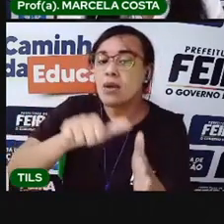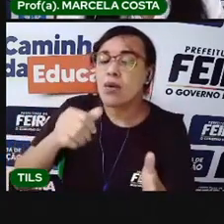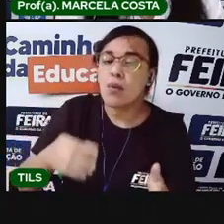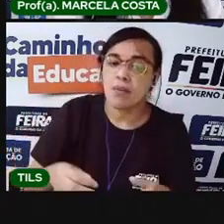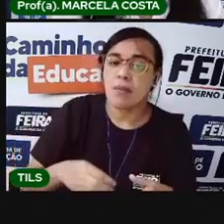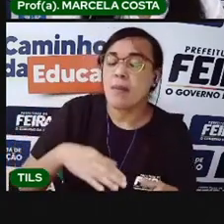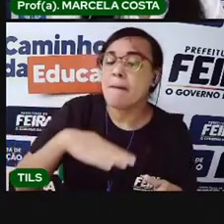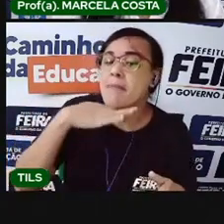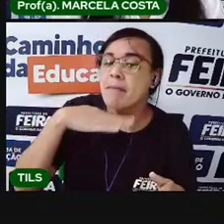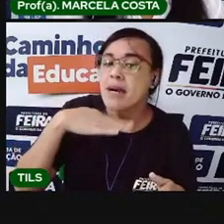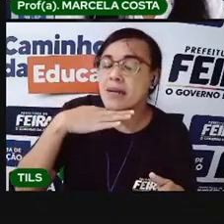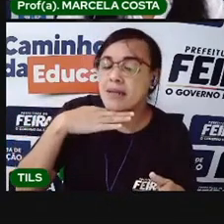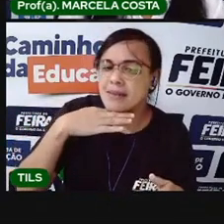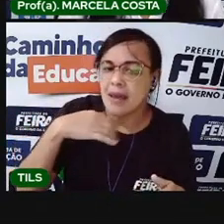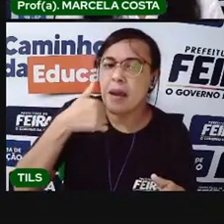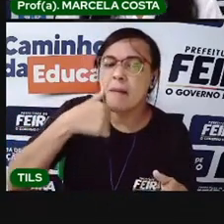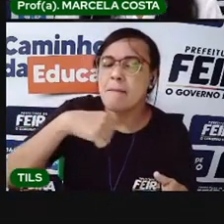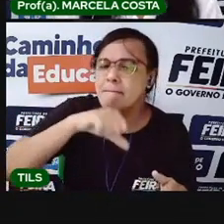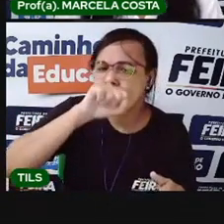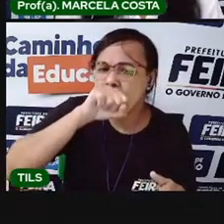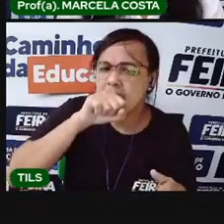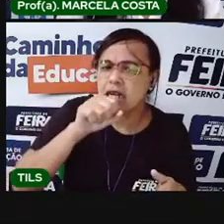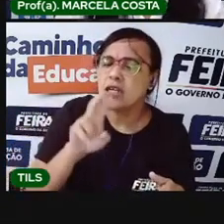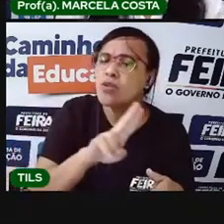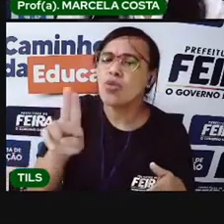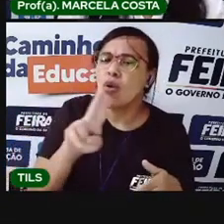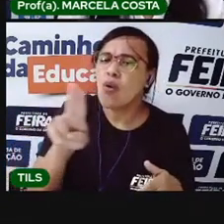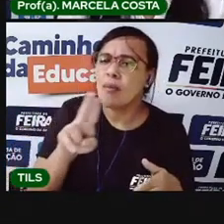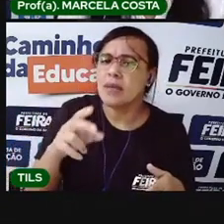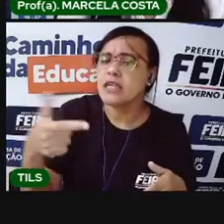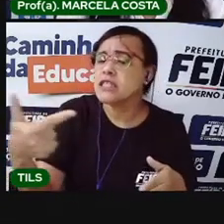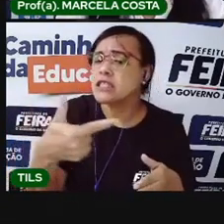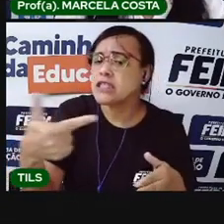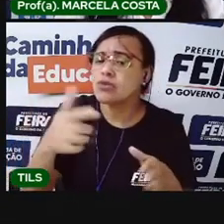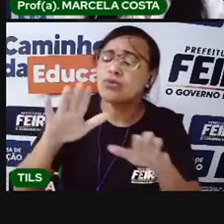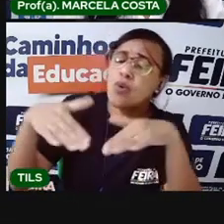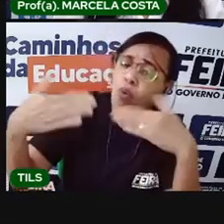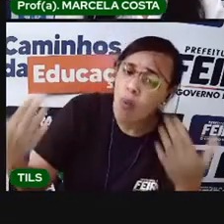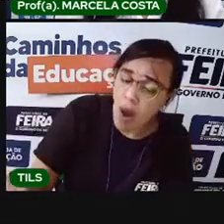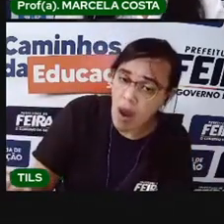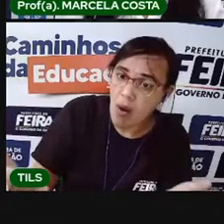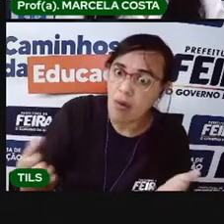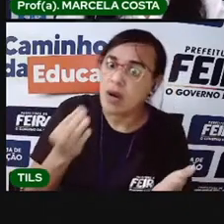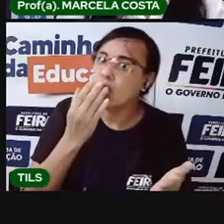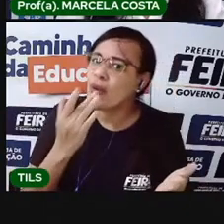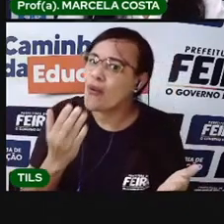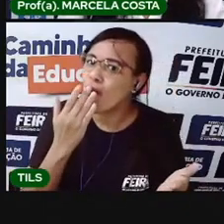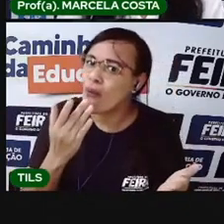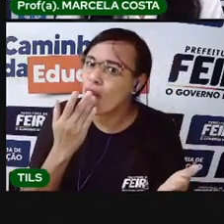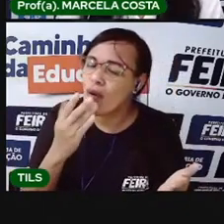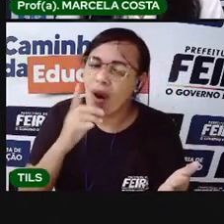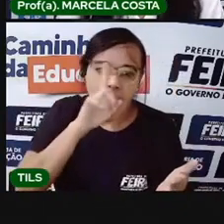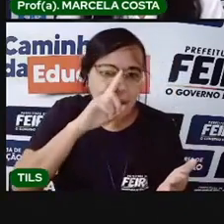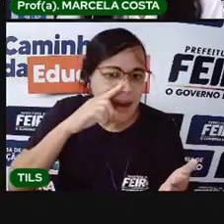meu nome aqui, qual é a parte que veio da senhora? E aí, você vai pintar de amarelo. E